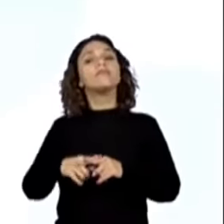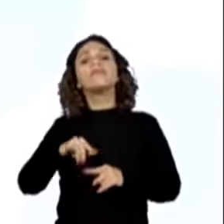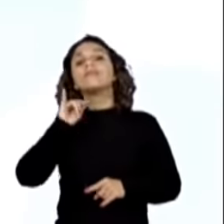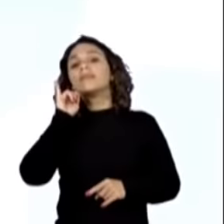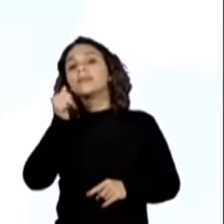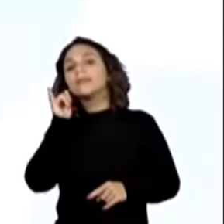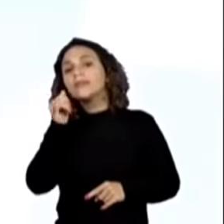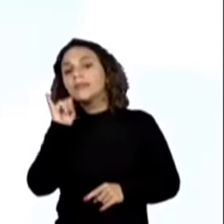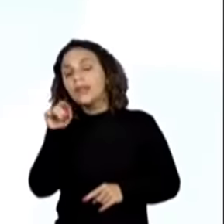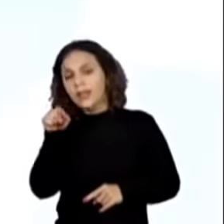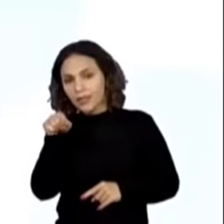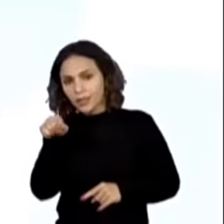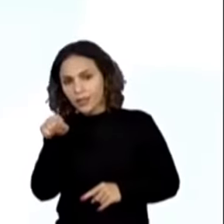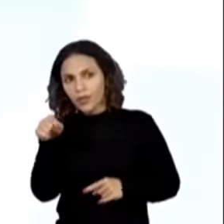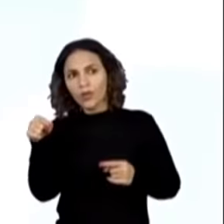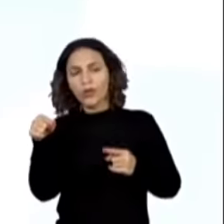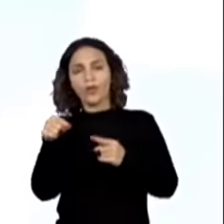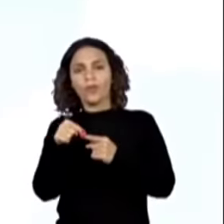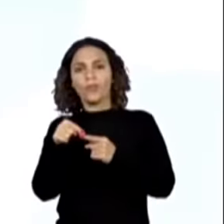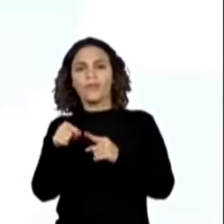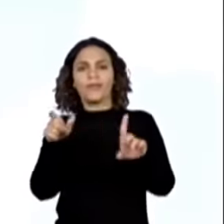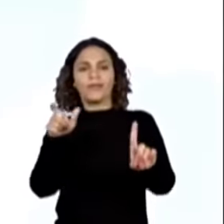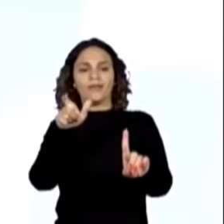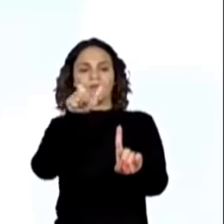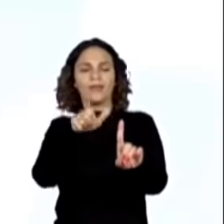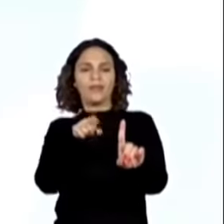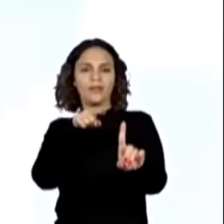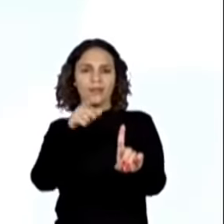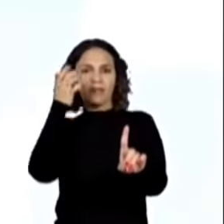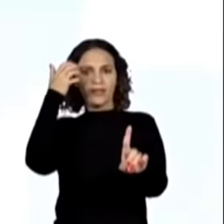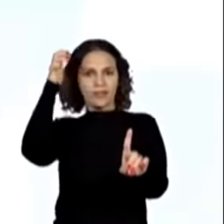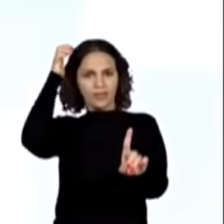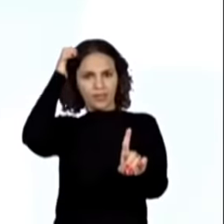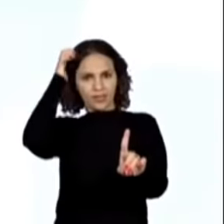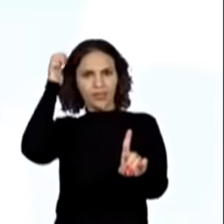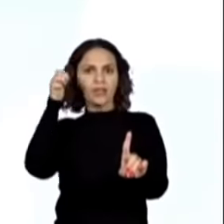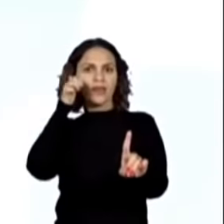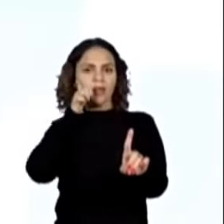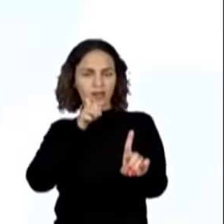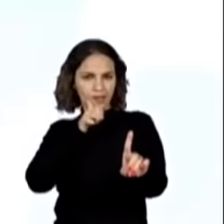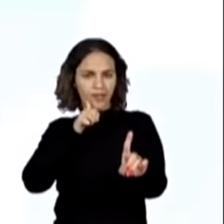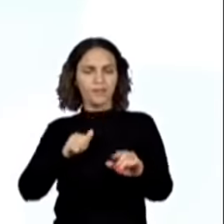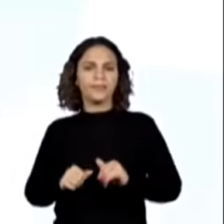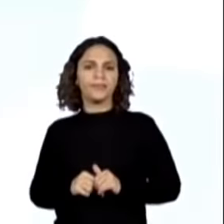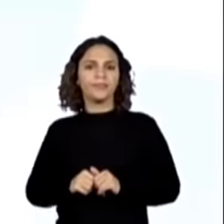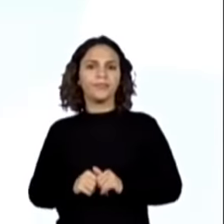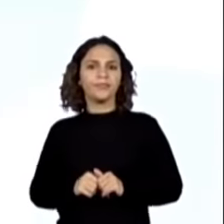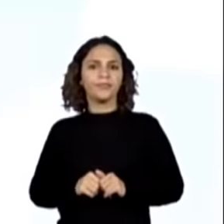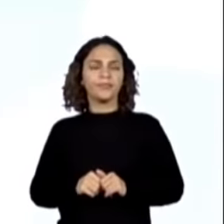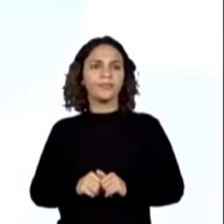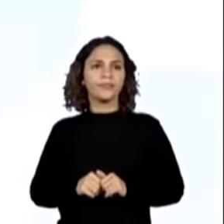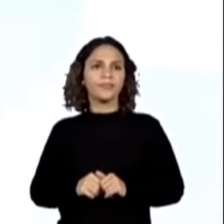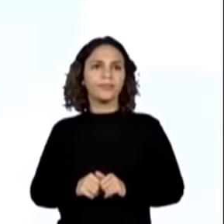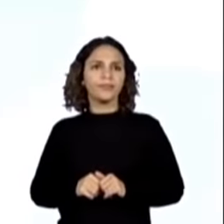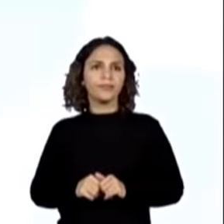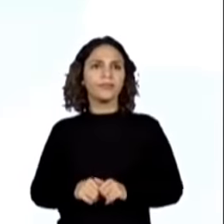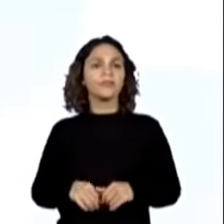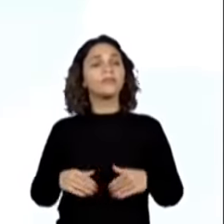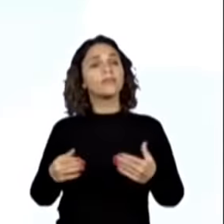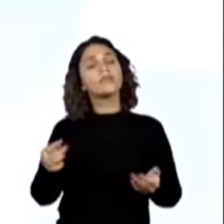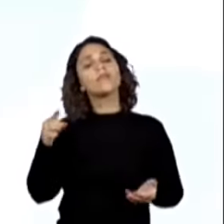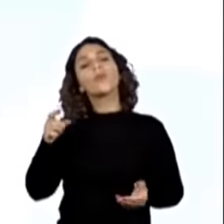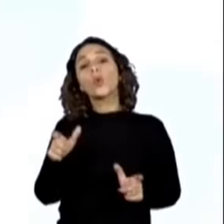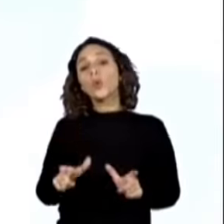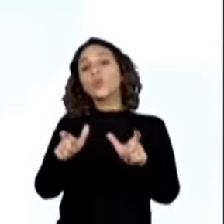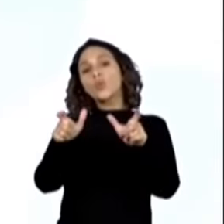direcionando à rainha. E ele explica, ele localiza. Então, um reino